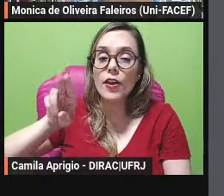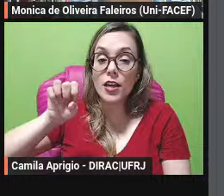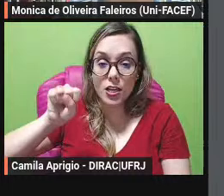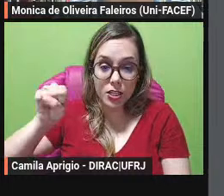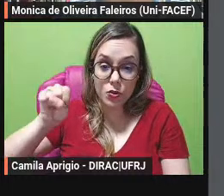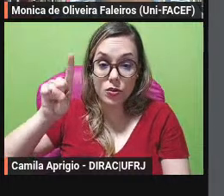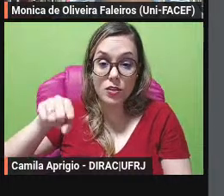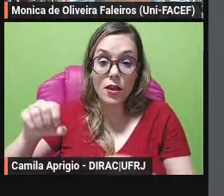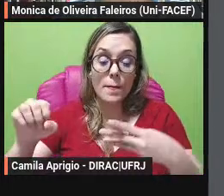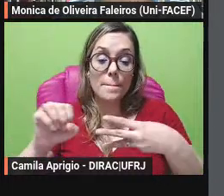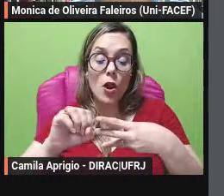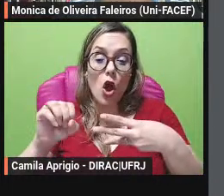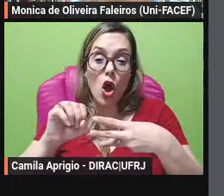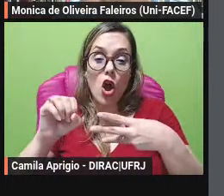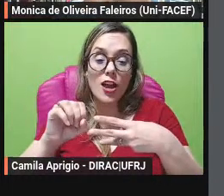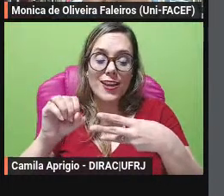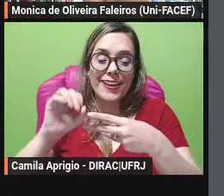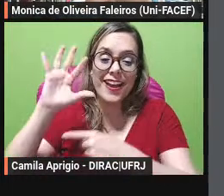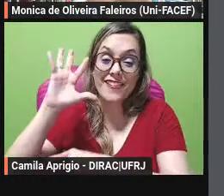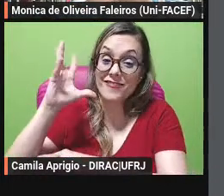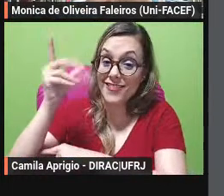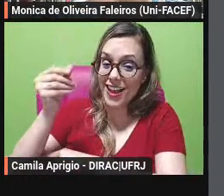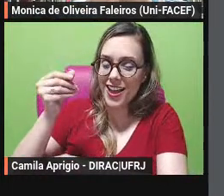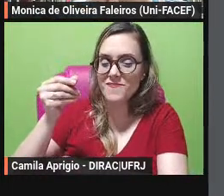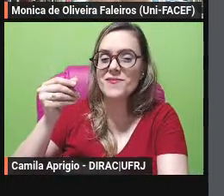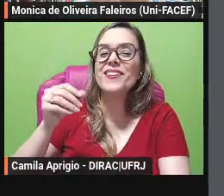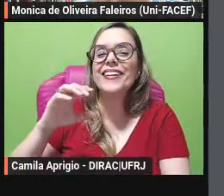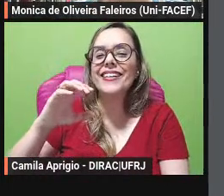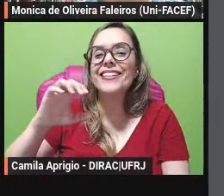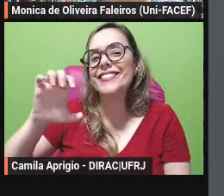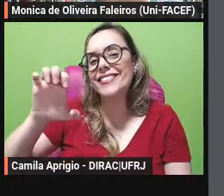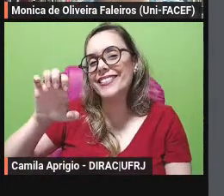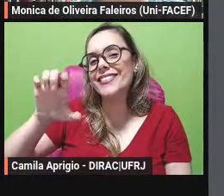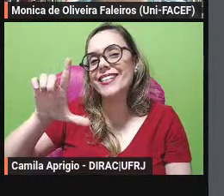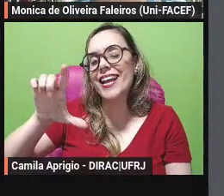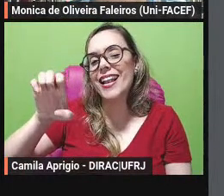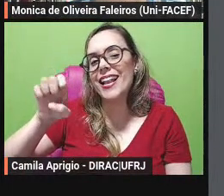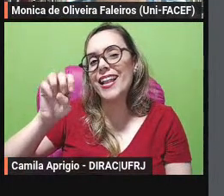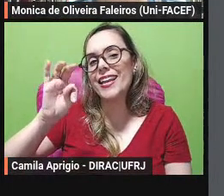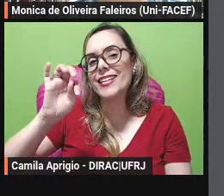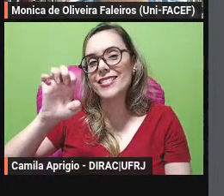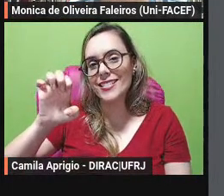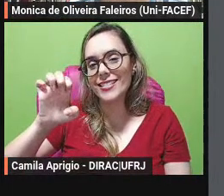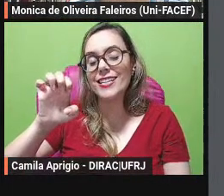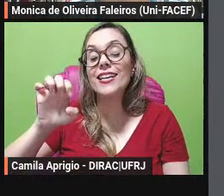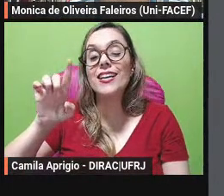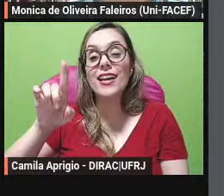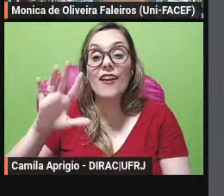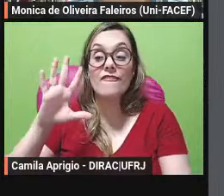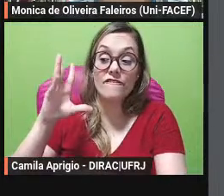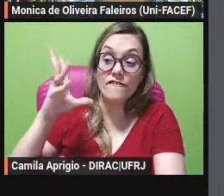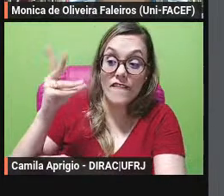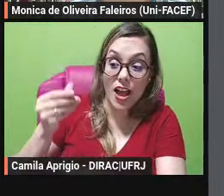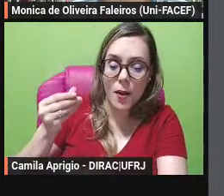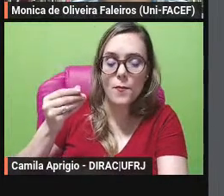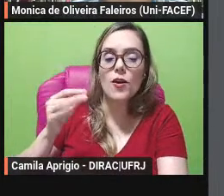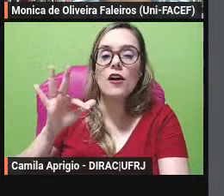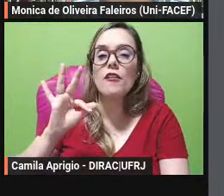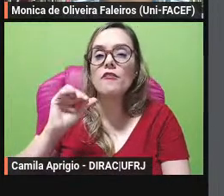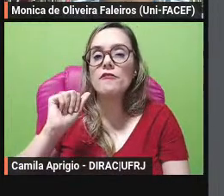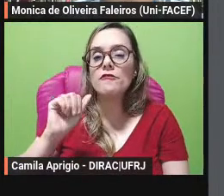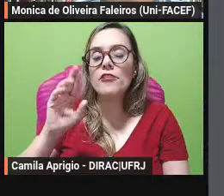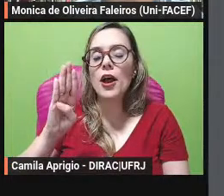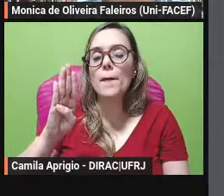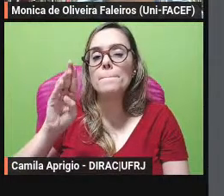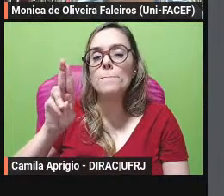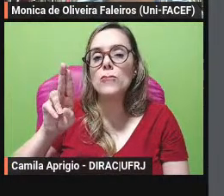publicada a versão completa deste texto com propostas de leitura de outras três fábulas fabulosas a raposa e as uvas a